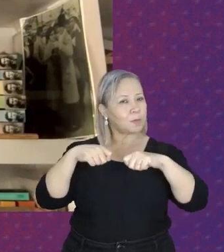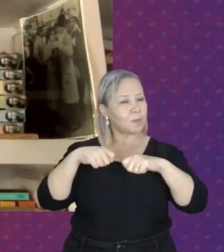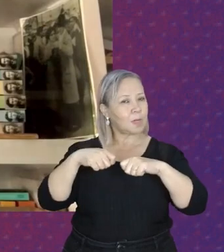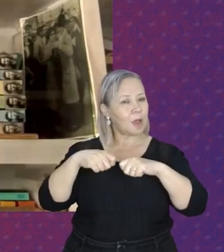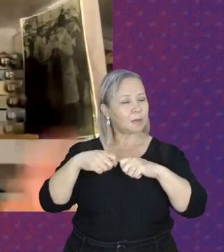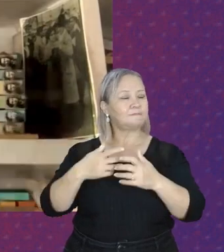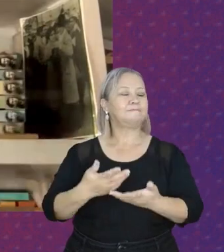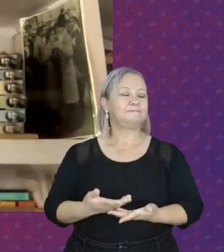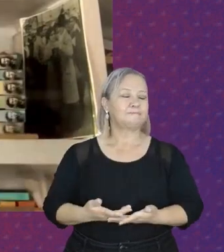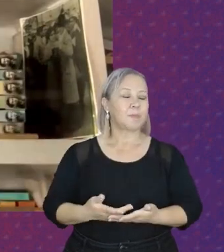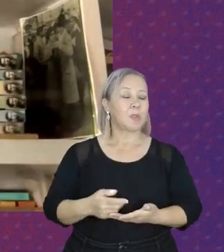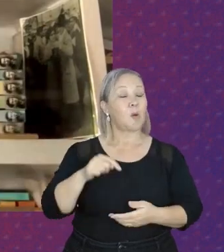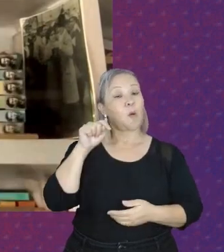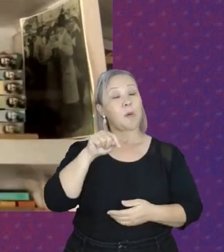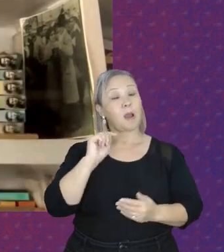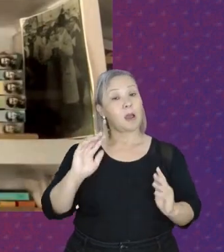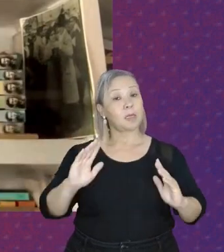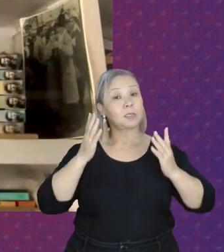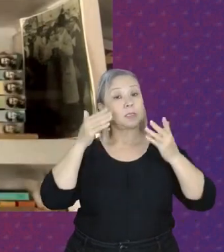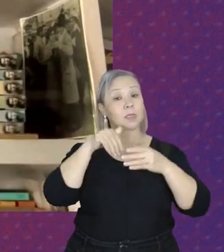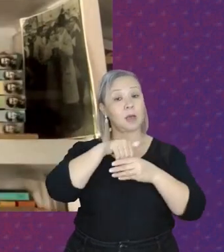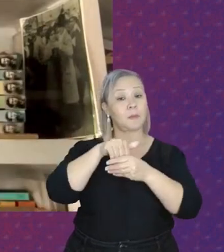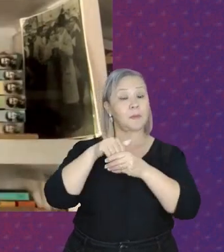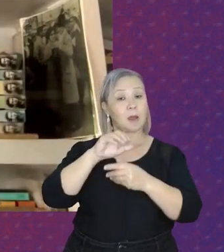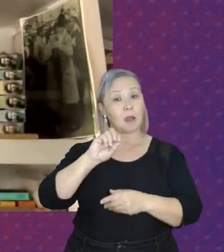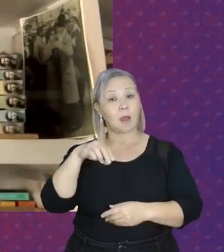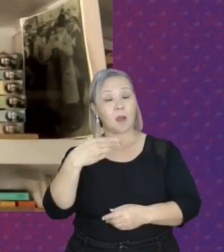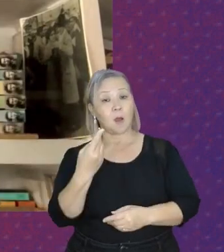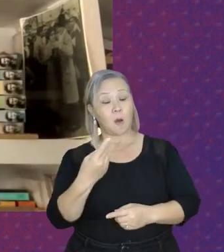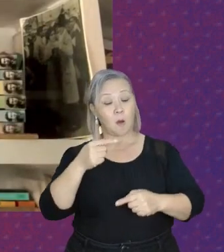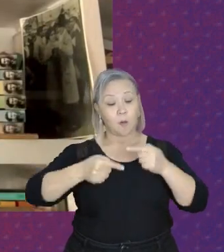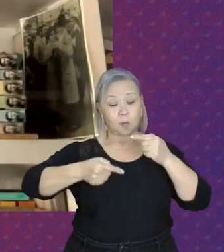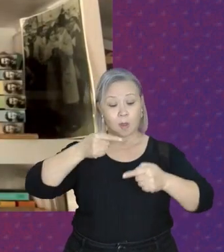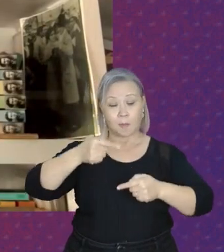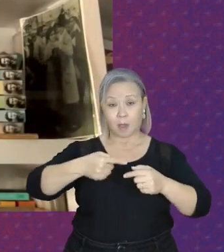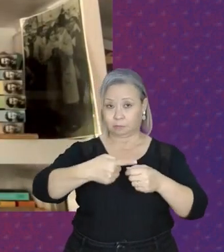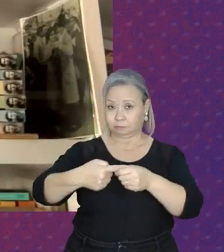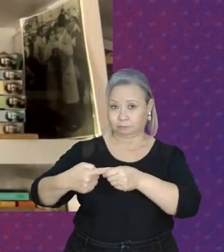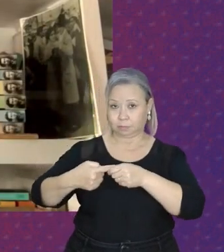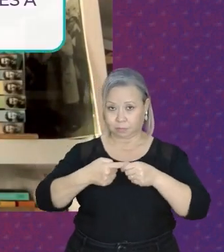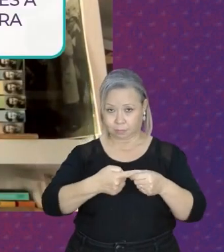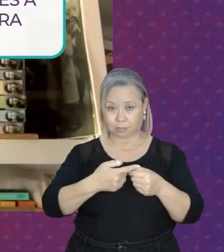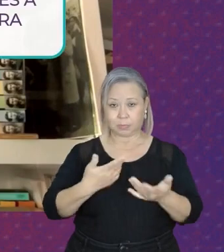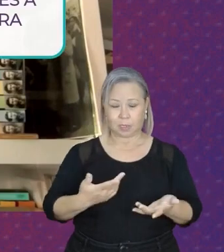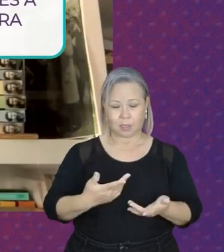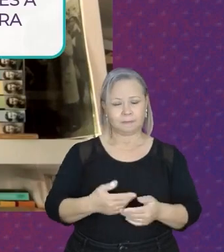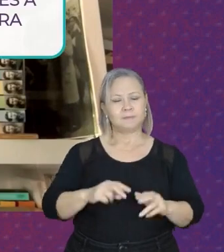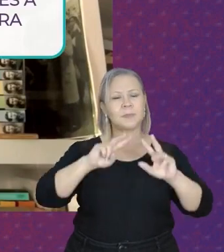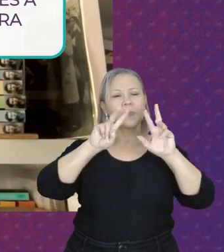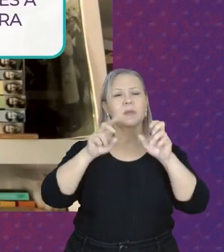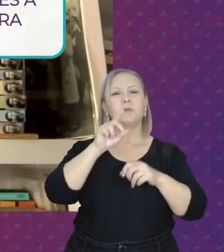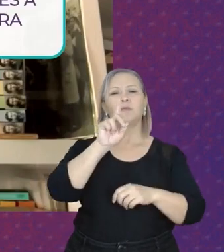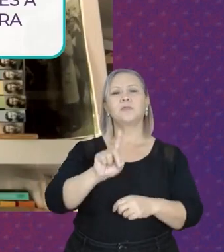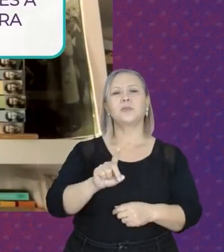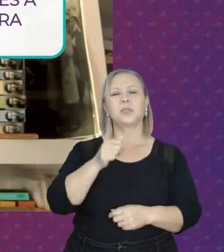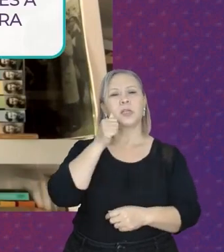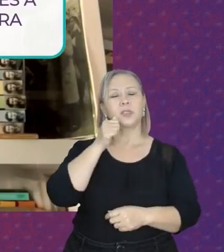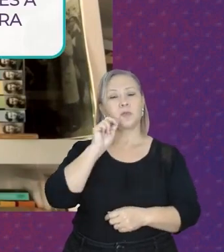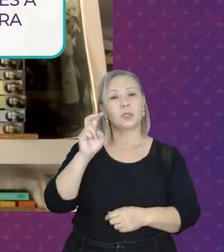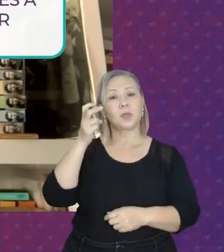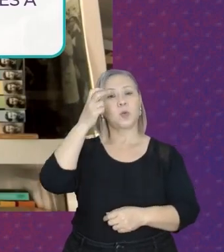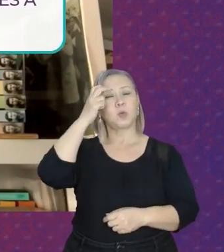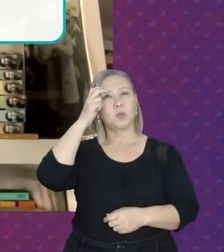para essa campanha, seja para o debate das cidades. A questão do direito das mulheres à cultura nos